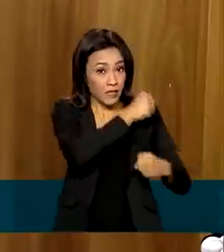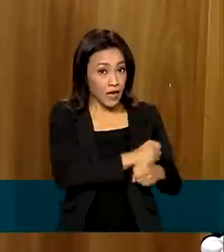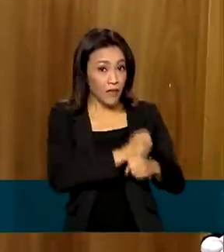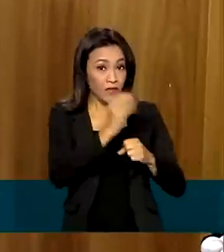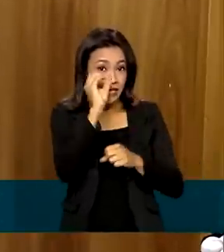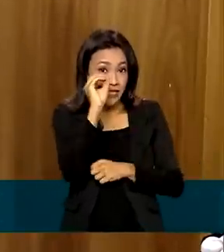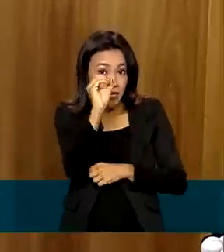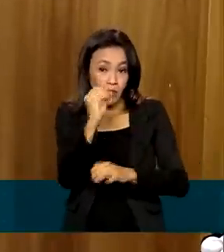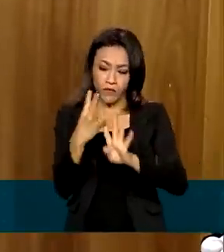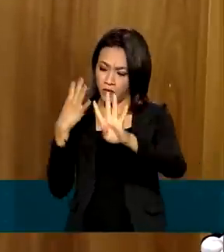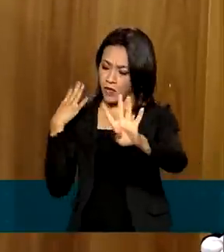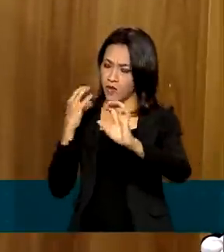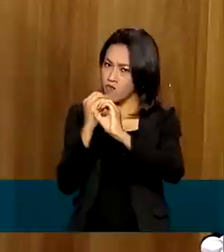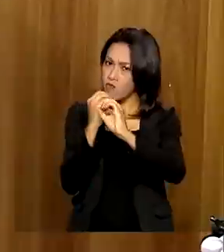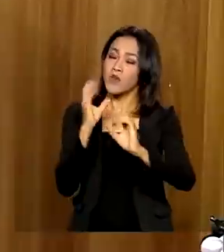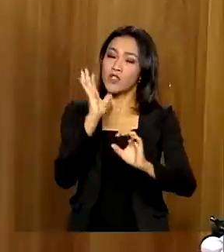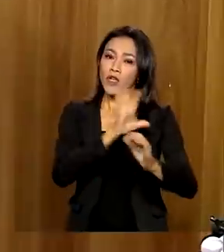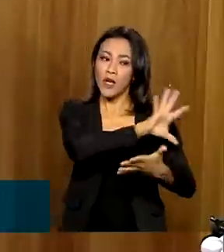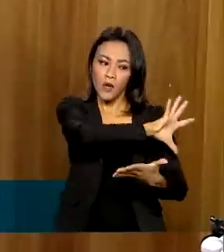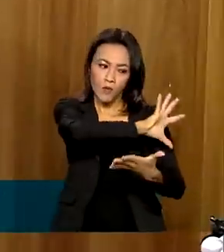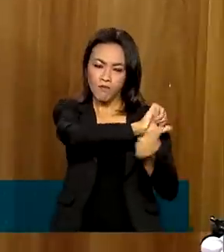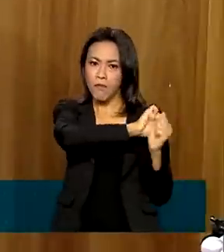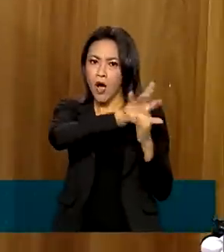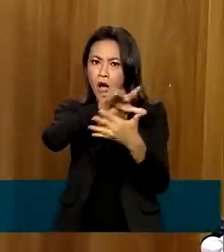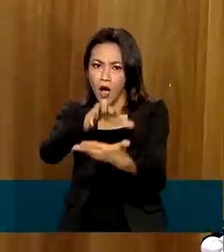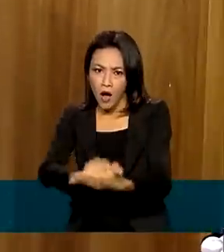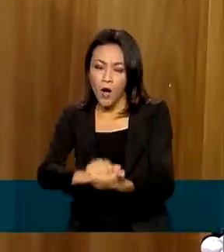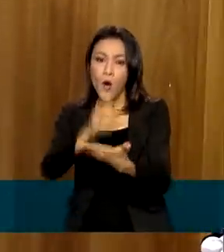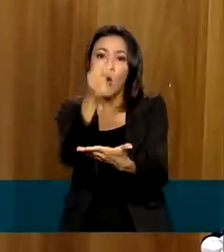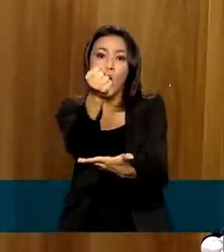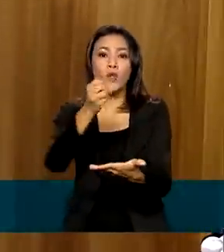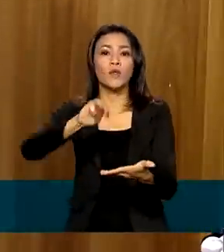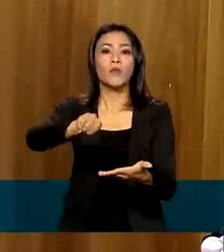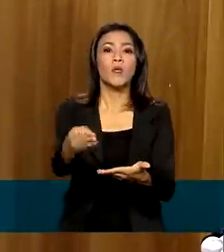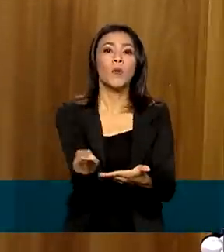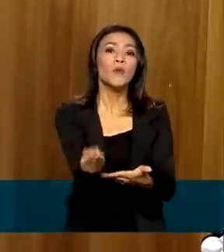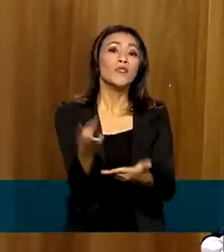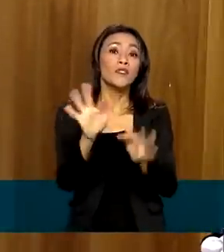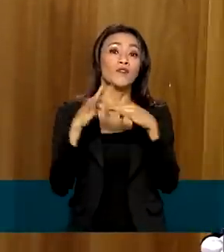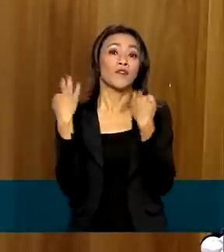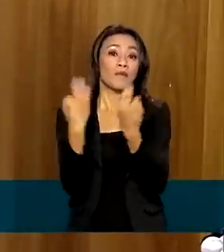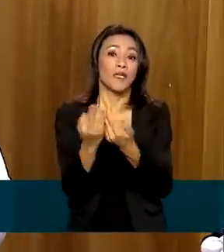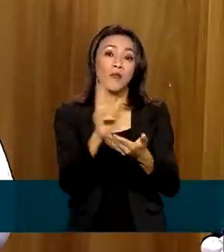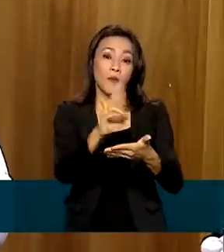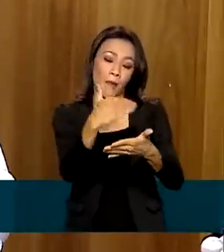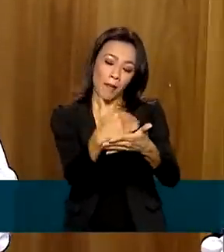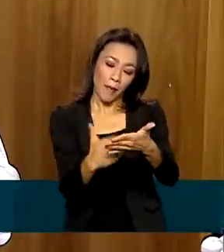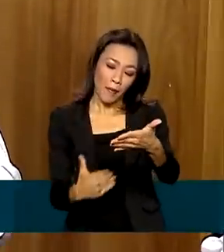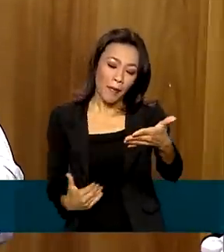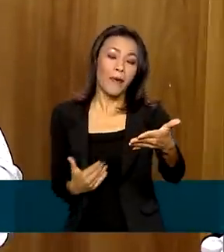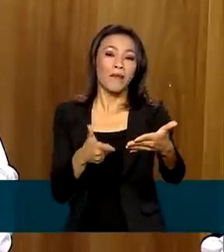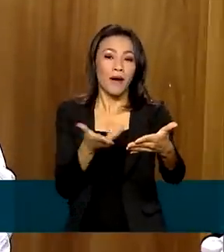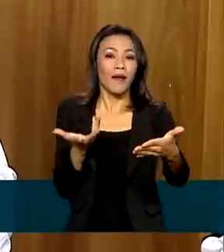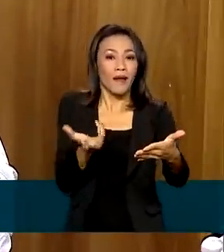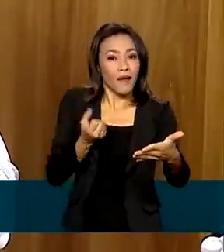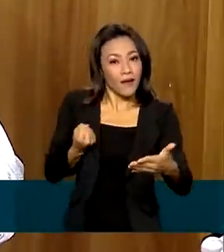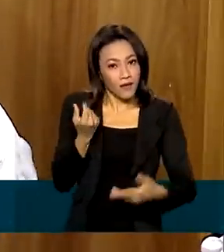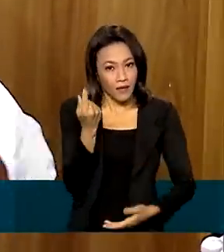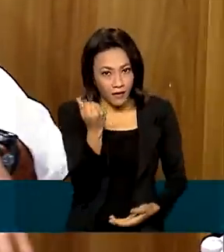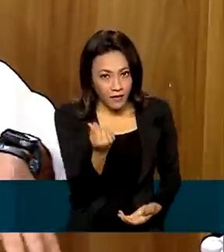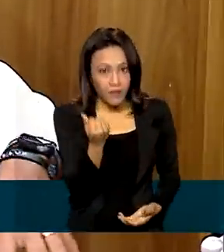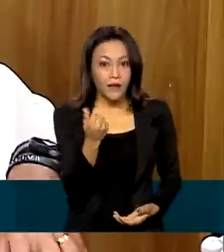Então já foram incluídas mais de 8 milhões de novas famílias no benefício Auxílio Brasil e a gente vem com o processo de